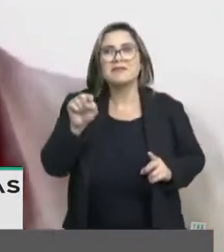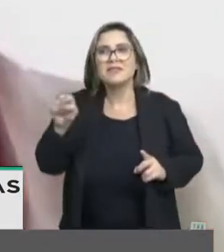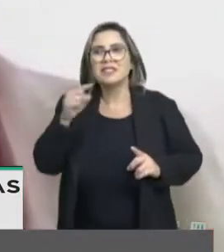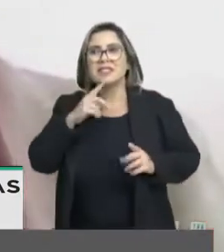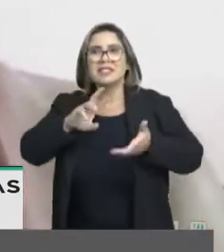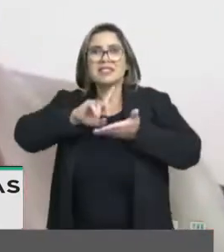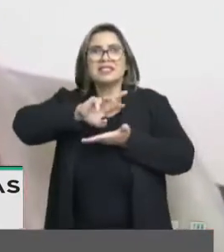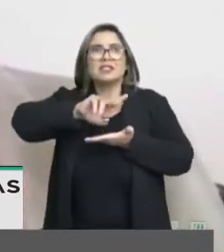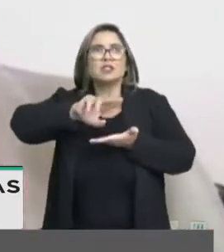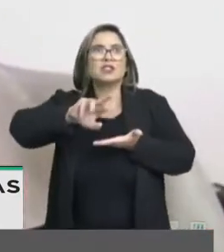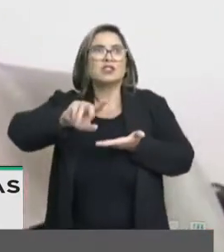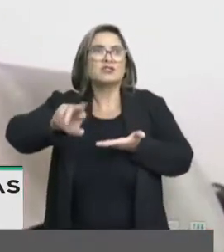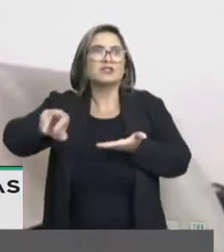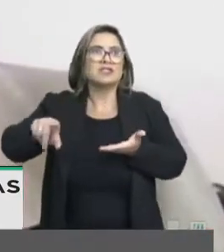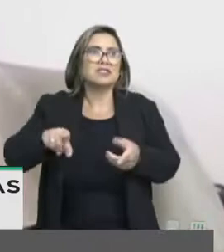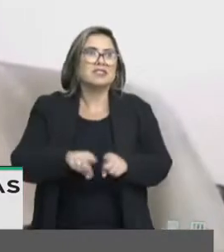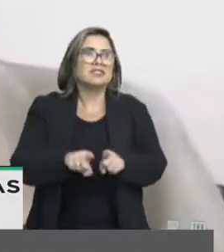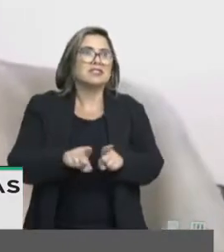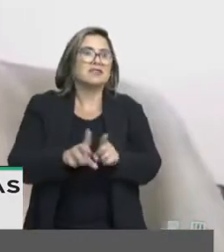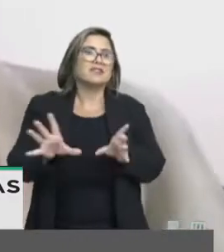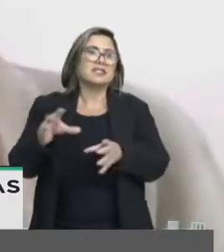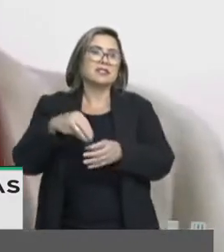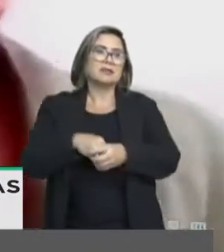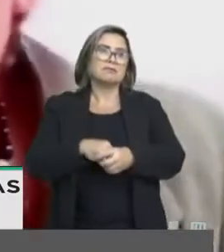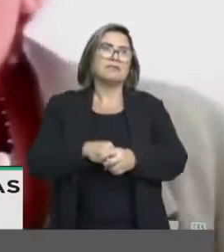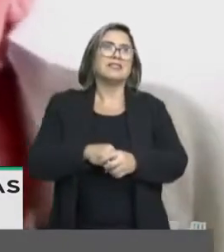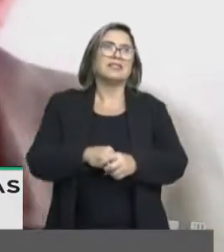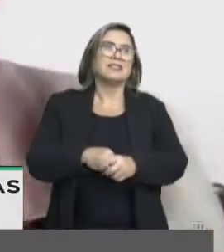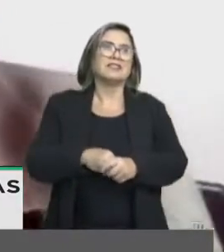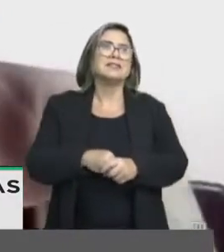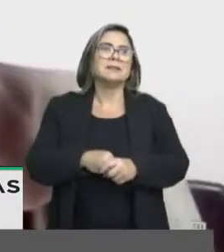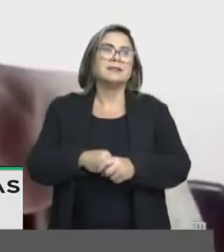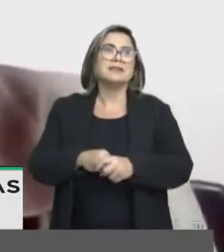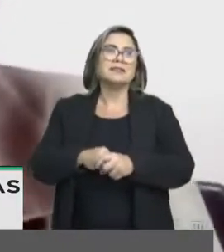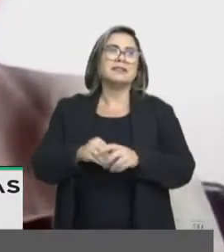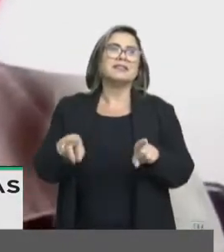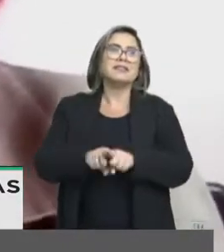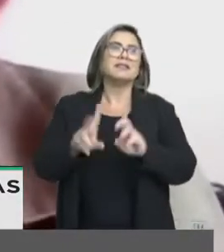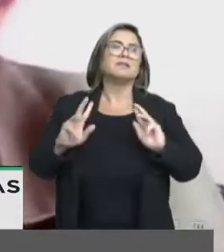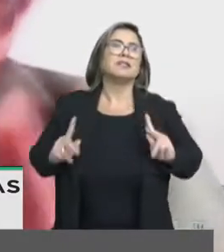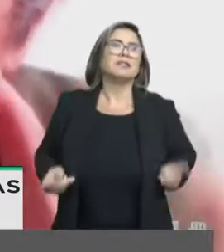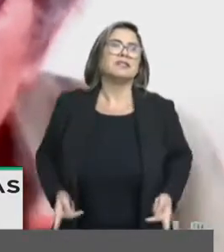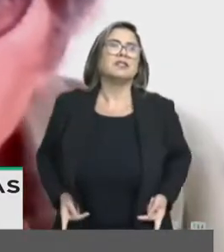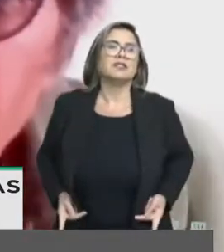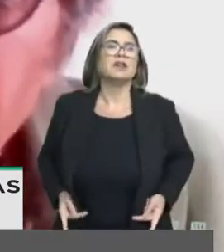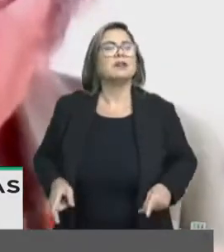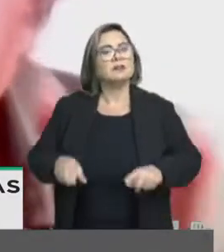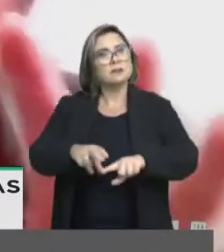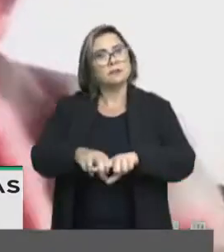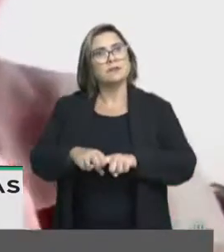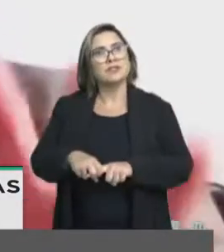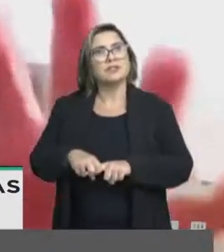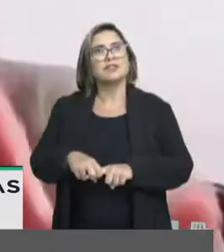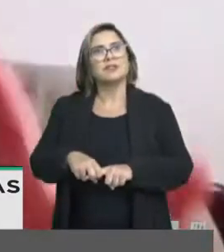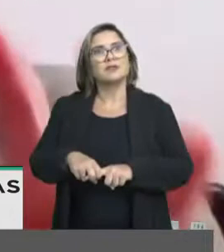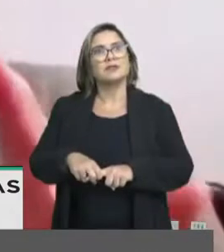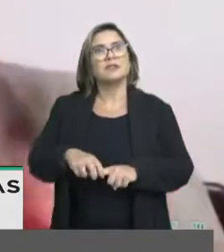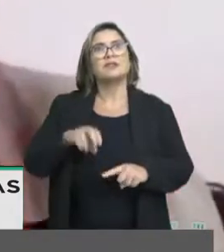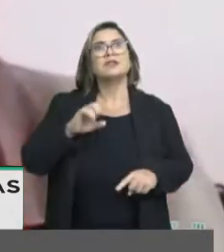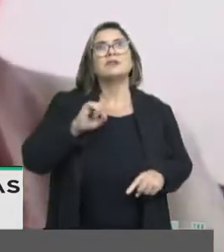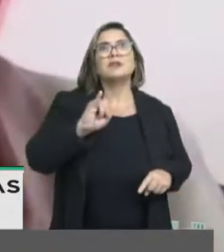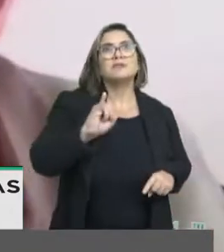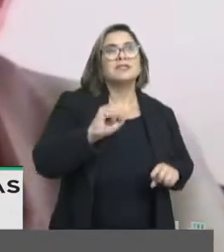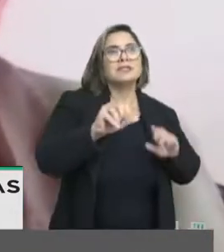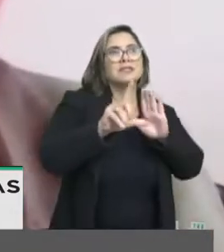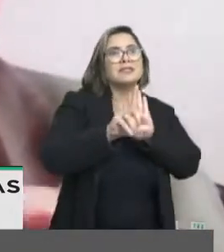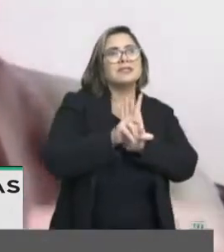diversidade que é intrínseca à nossa própria humanidade. Então, portanto, esse, um dos lemas